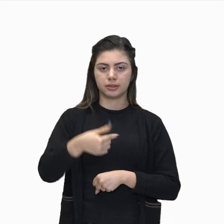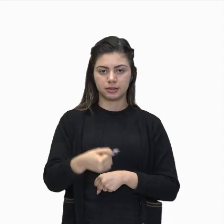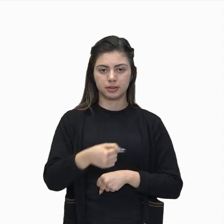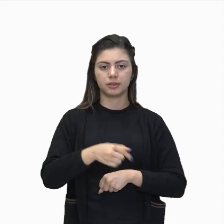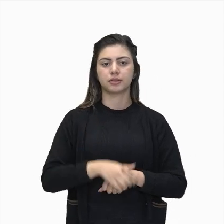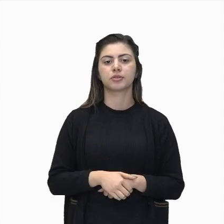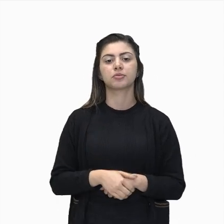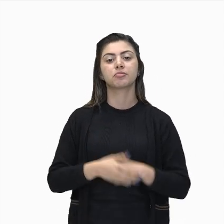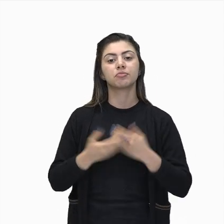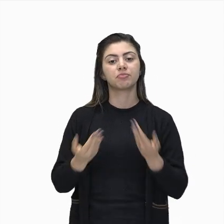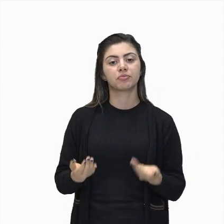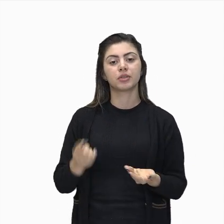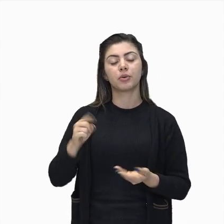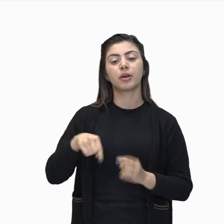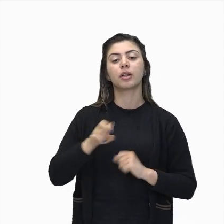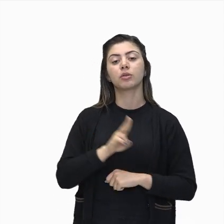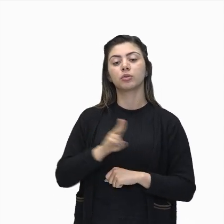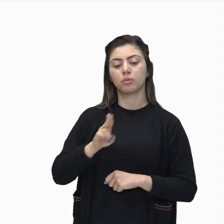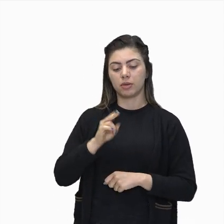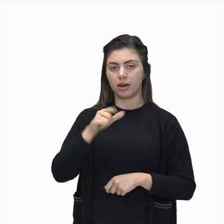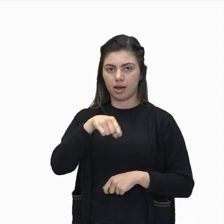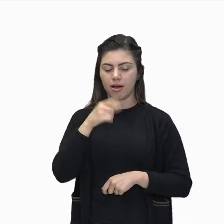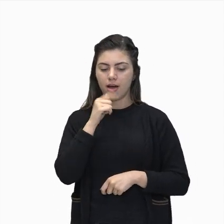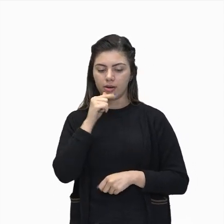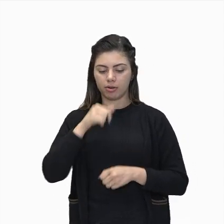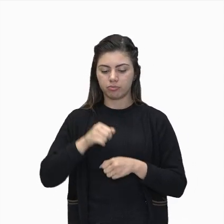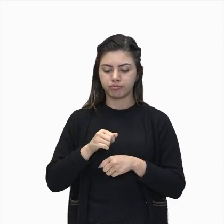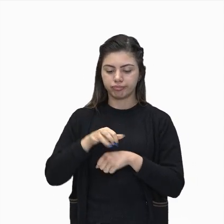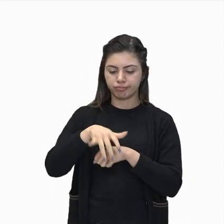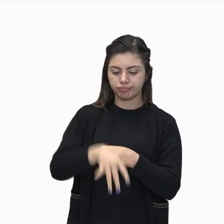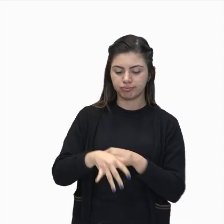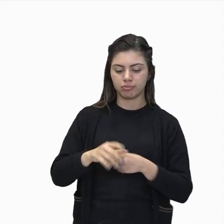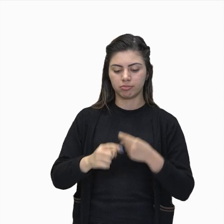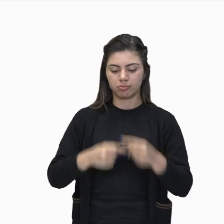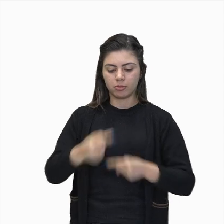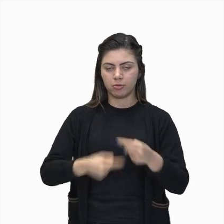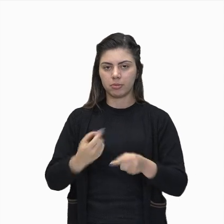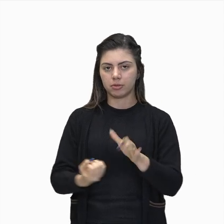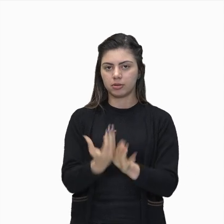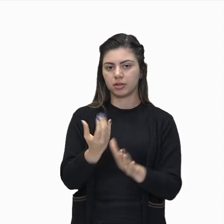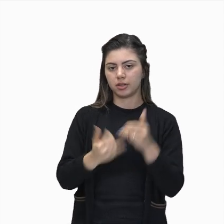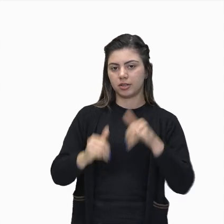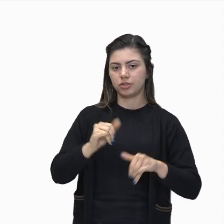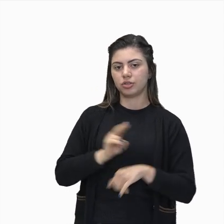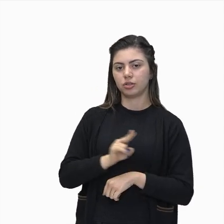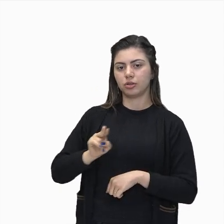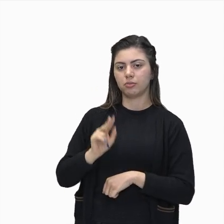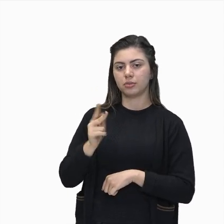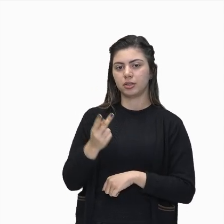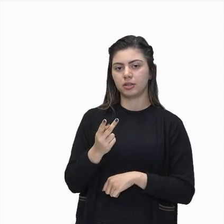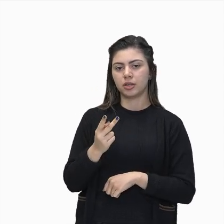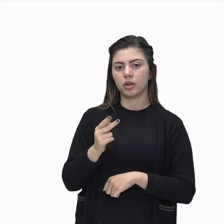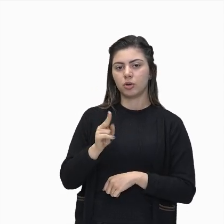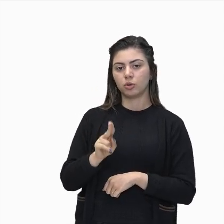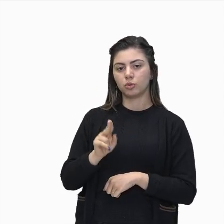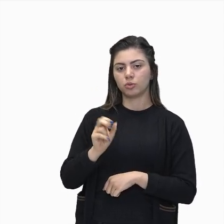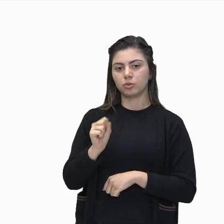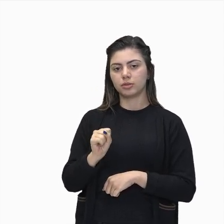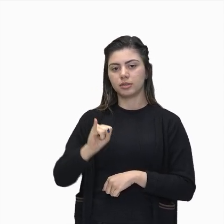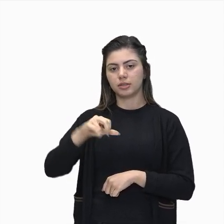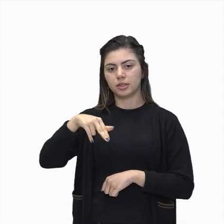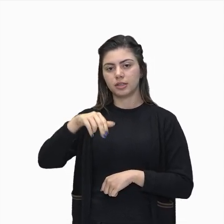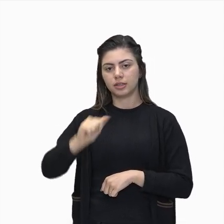chamada de usina hidrelétrica ou central hidrelétrica e é uma das